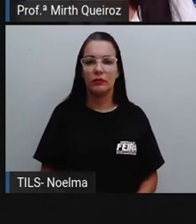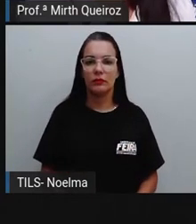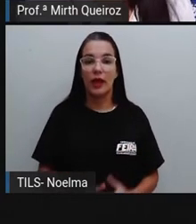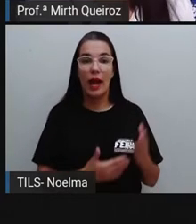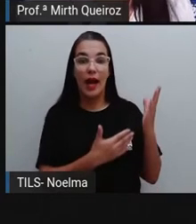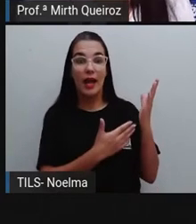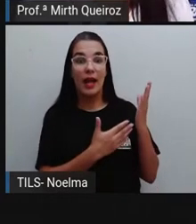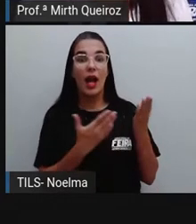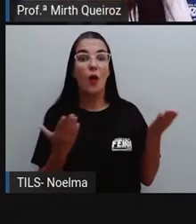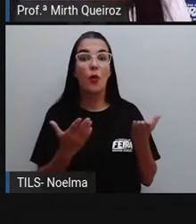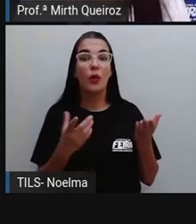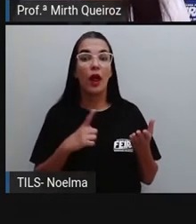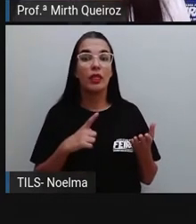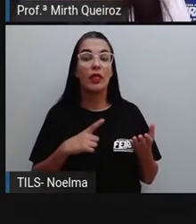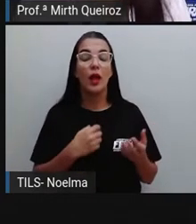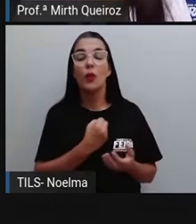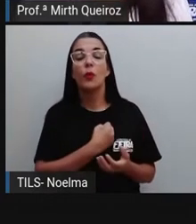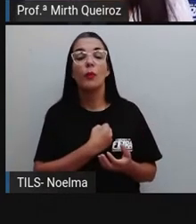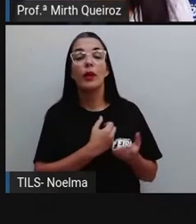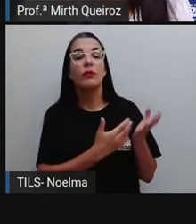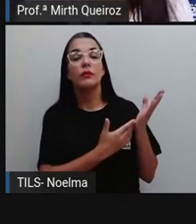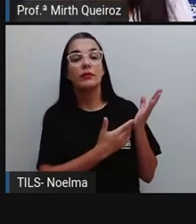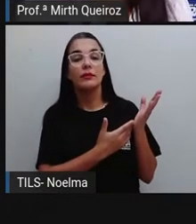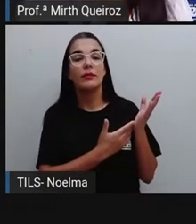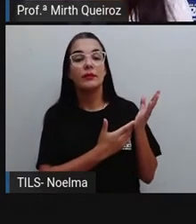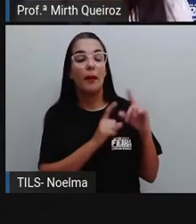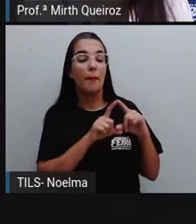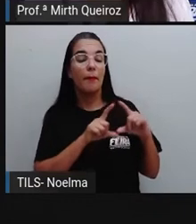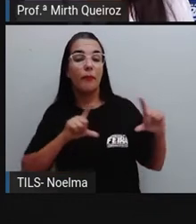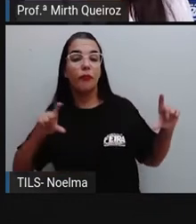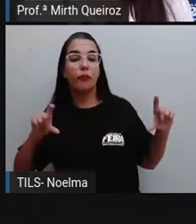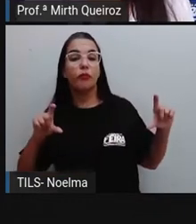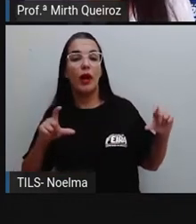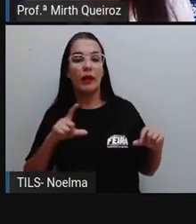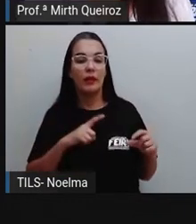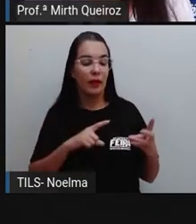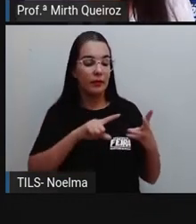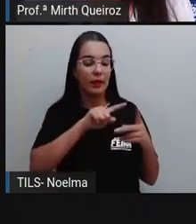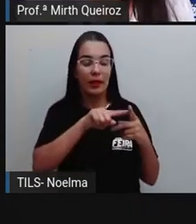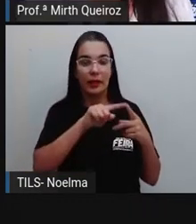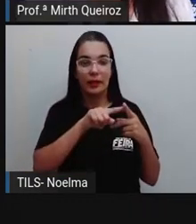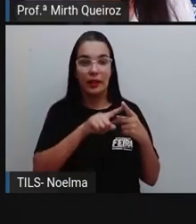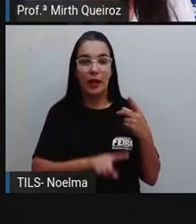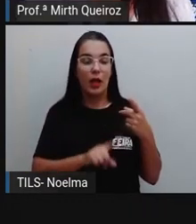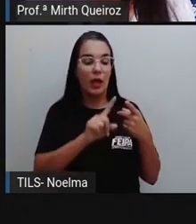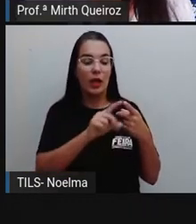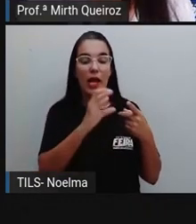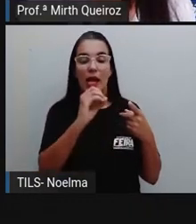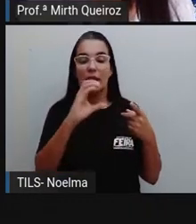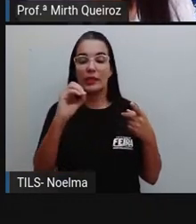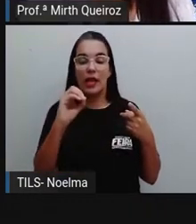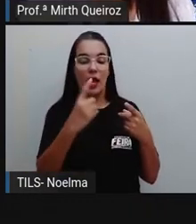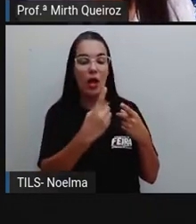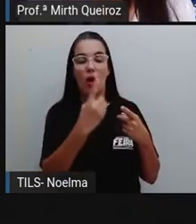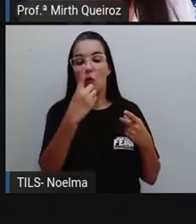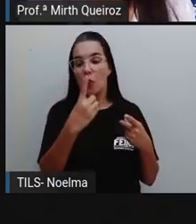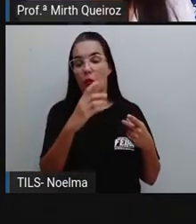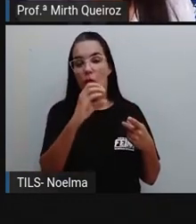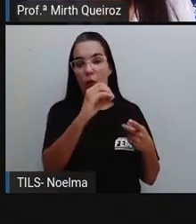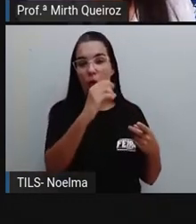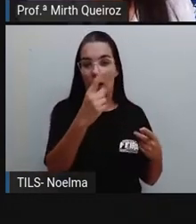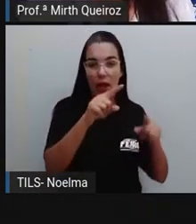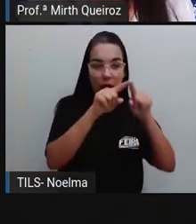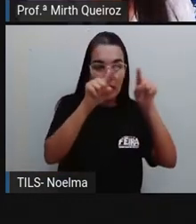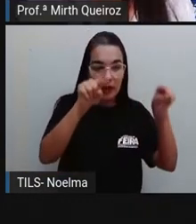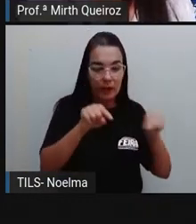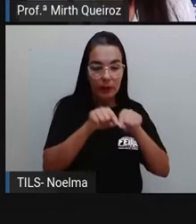E que número, então, está sendo representado aqui? Nós temos a placa. A placa equivale a cem. Nós